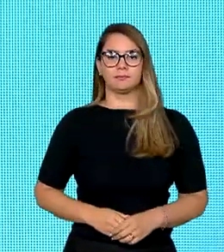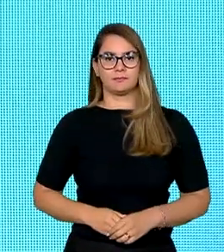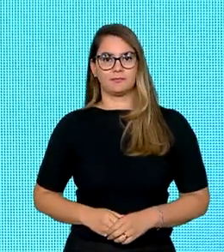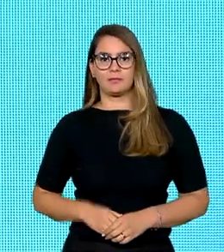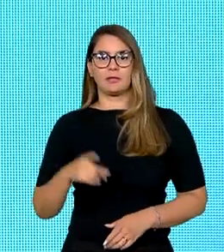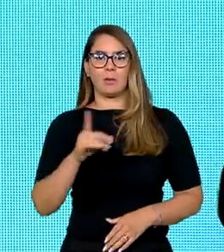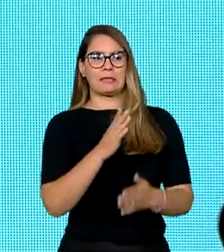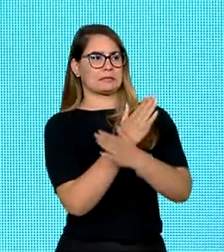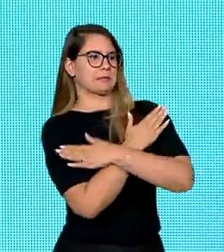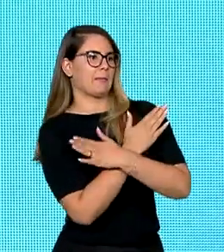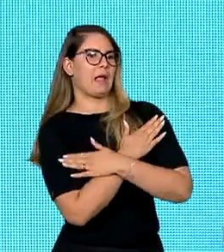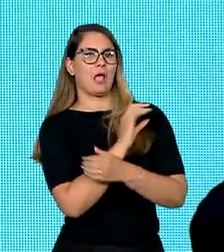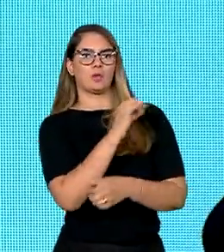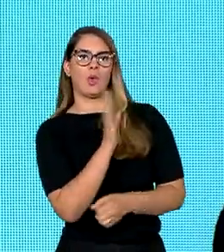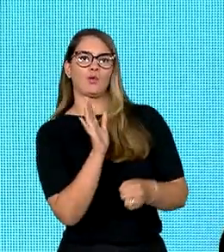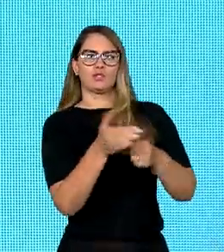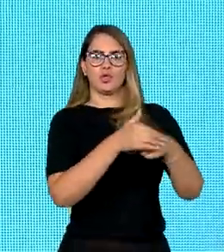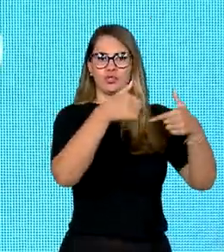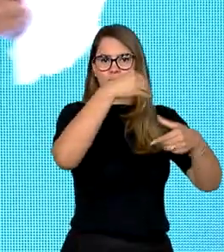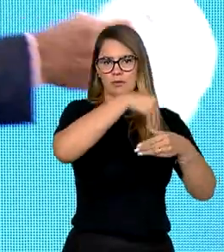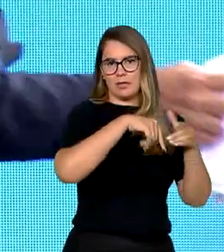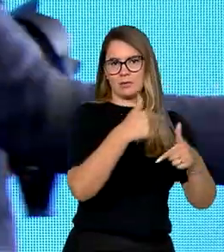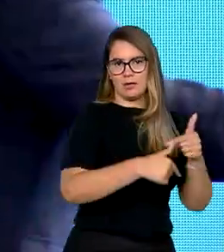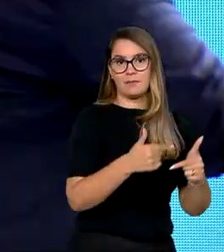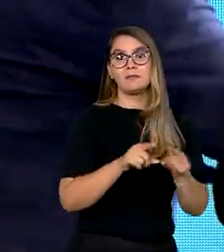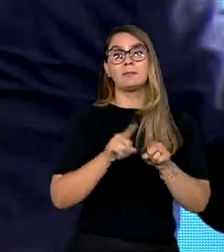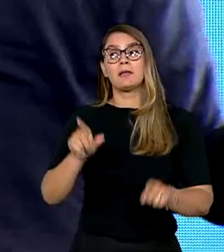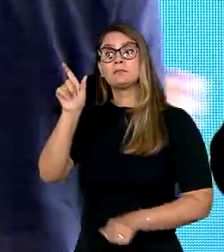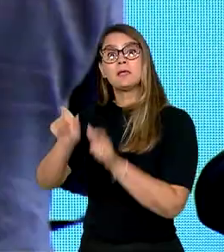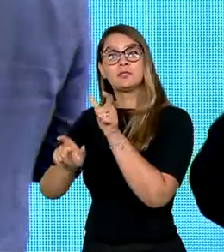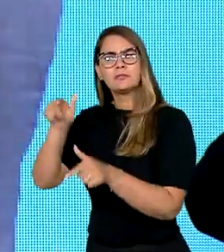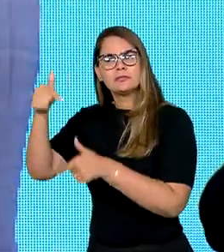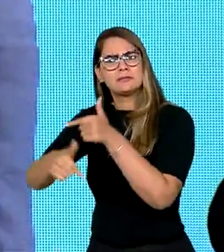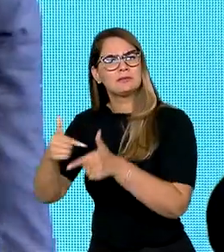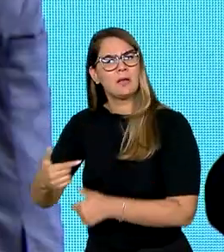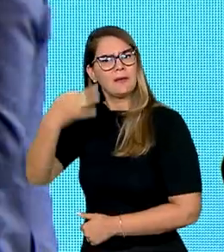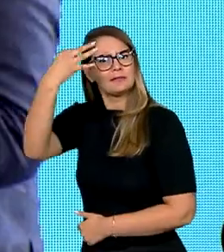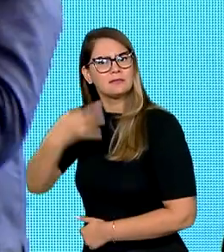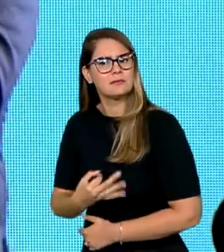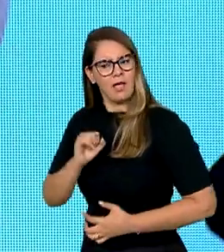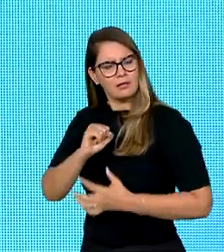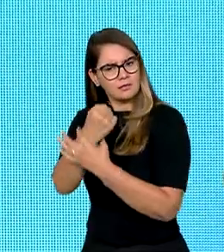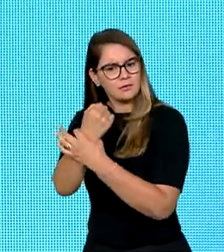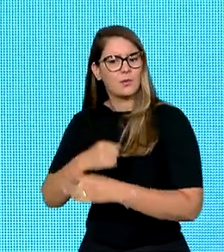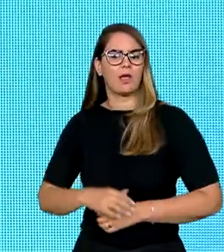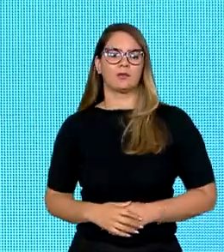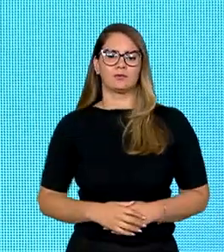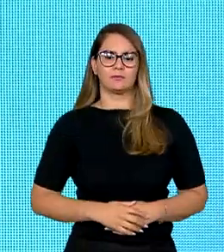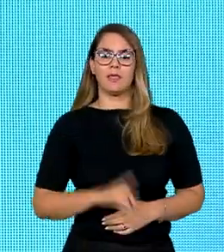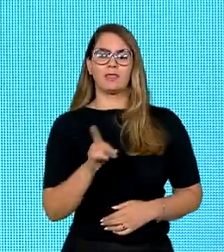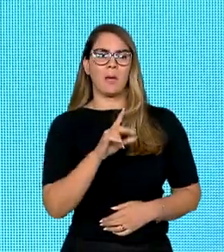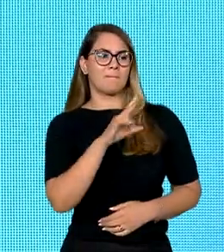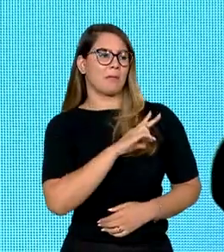mais desempregados ou escondidos nas empresas, mas trabalhadores com trabalho decente e assegurado. Não mais